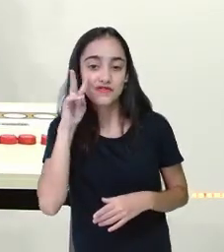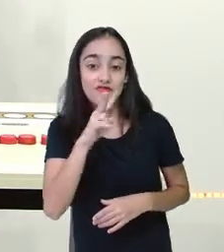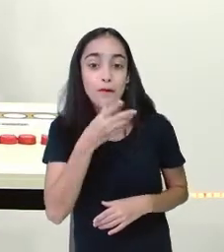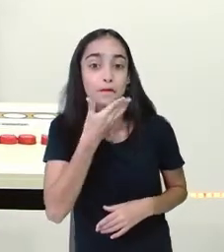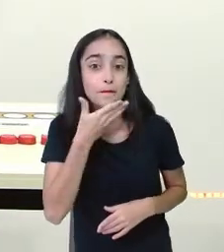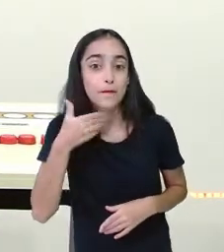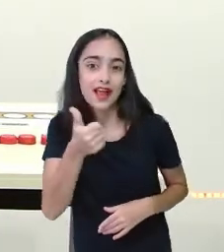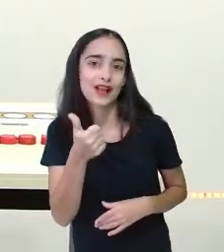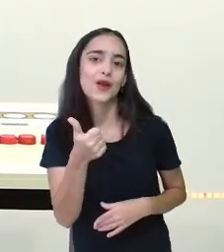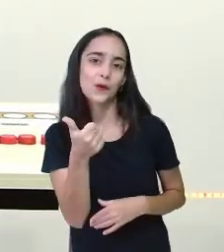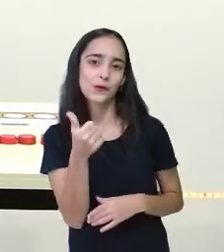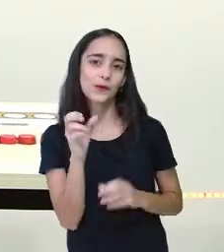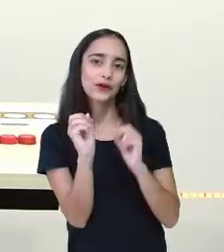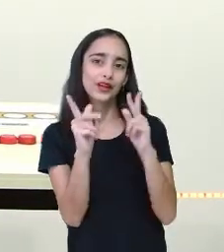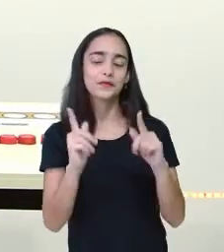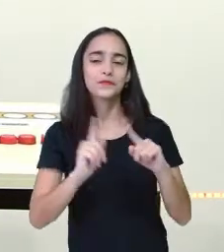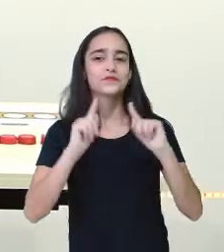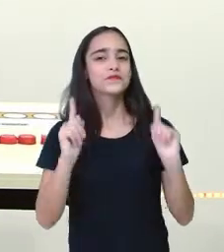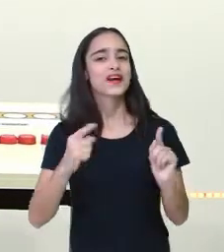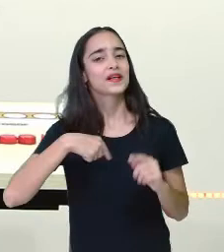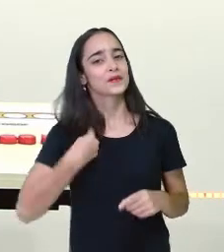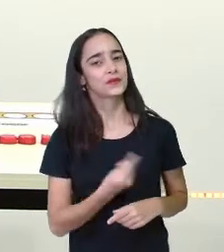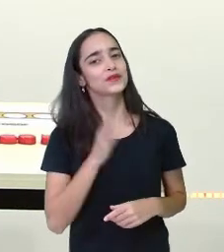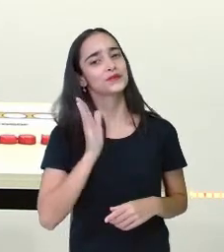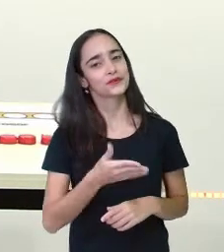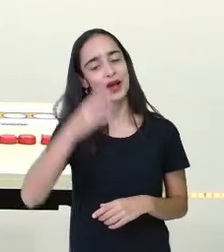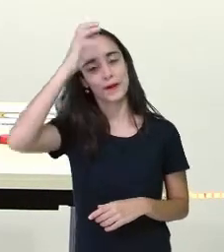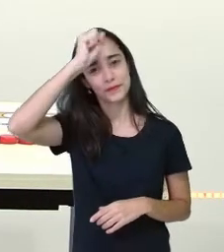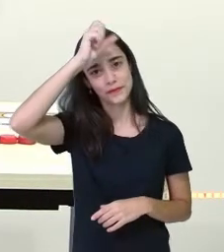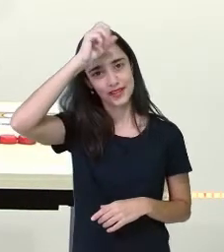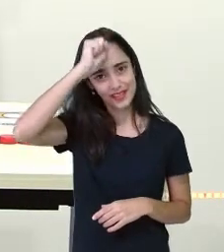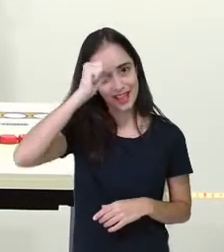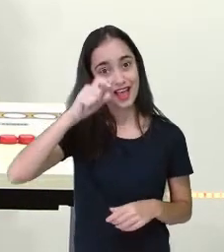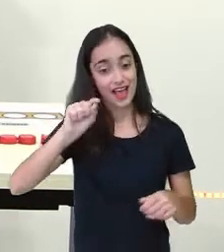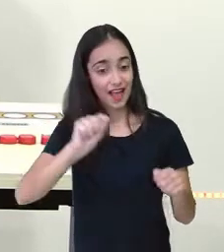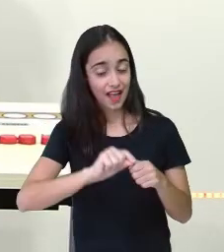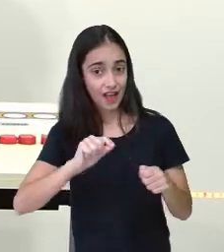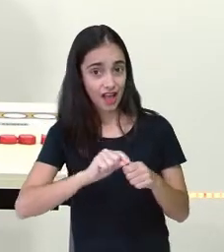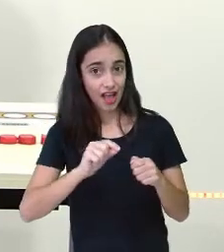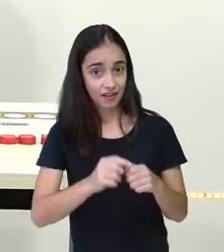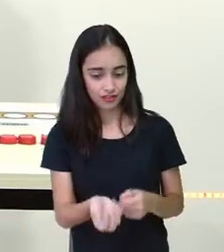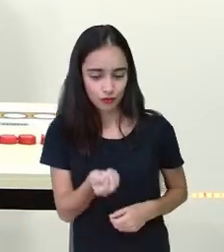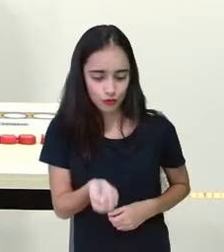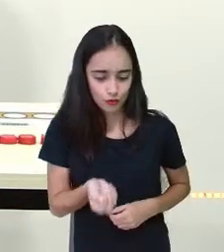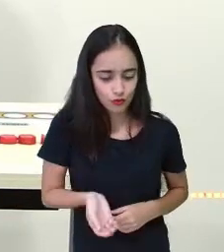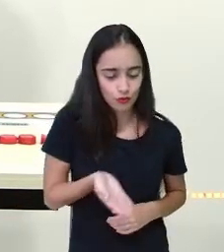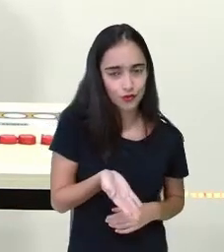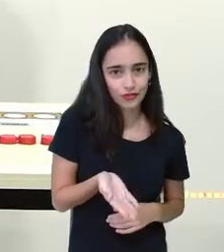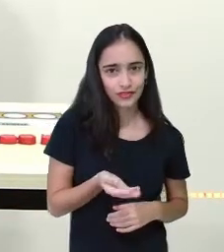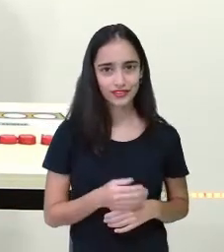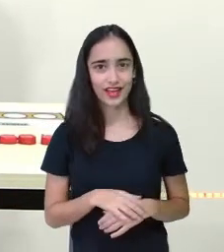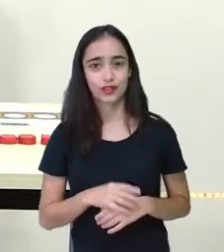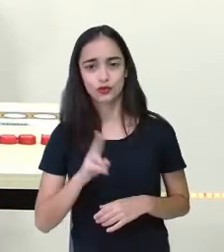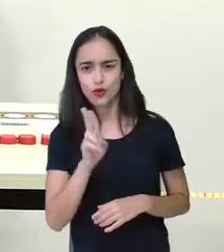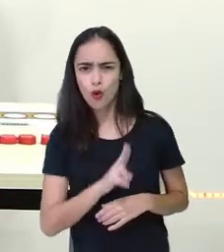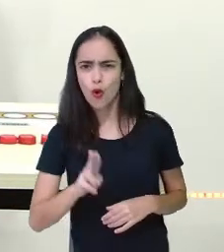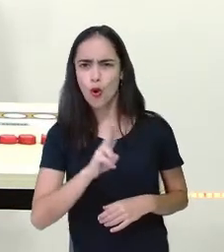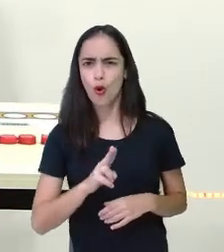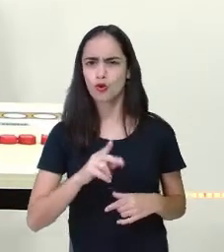aqui um dadinho com material reciclável, tá certo? Com papel, rolo de papel higiênico, tá?